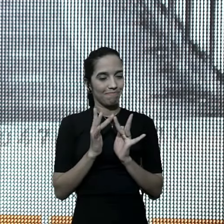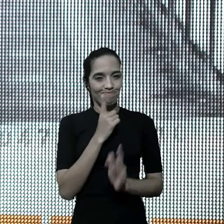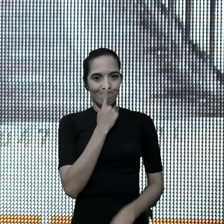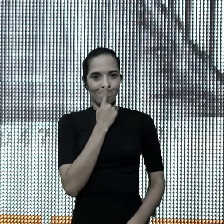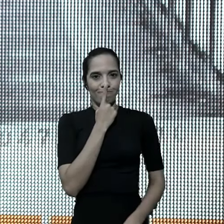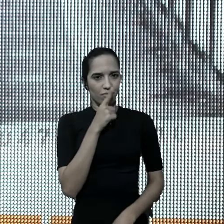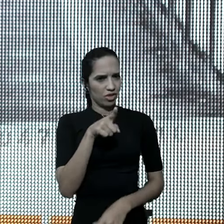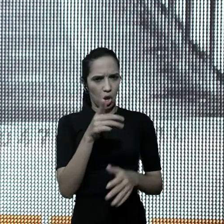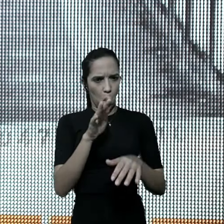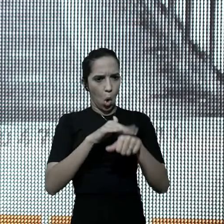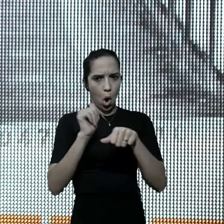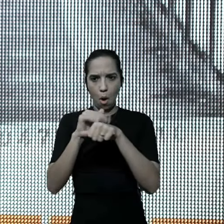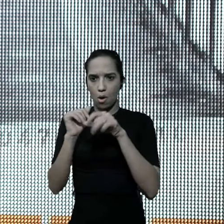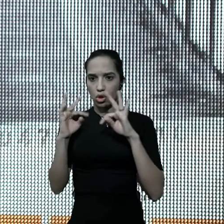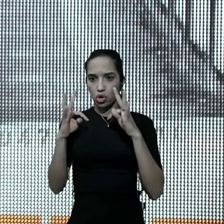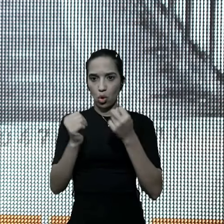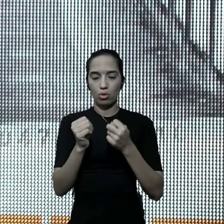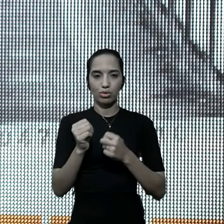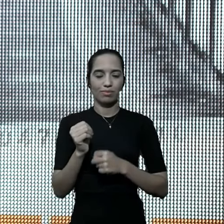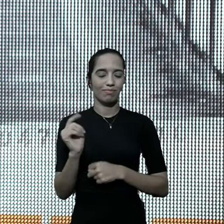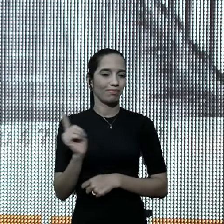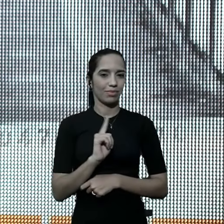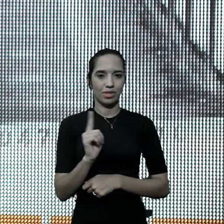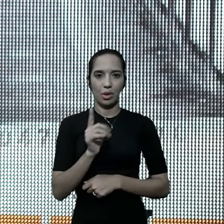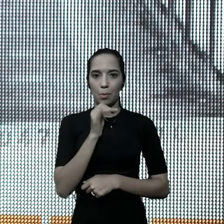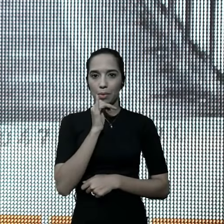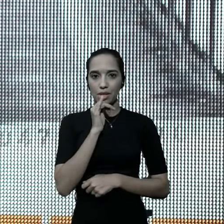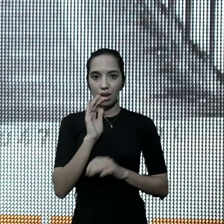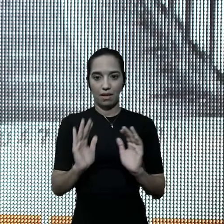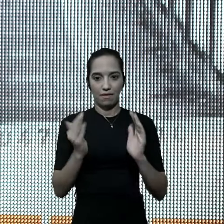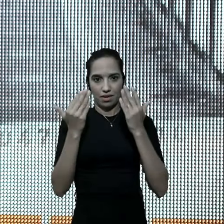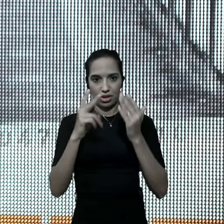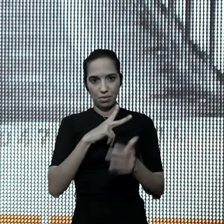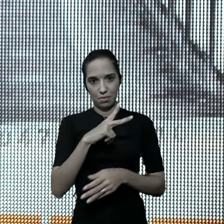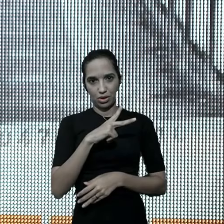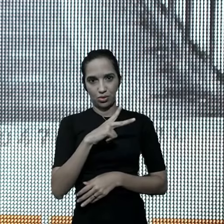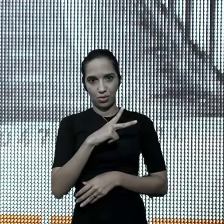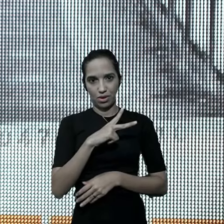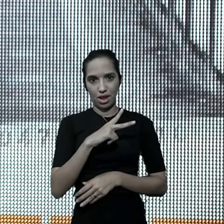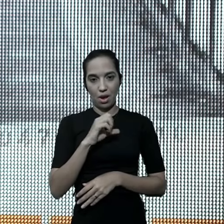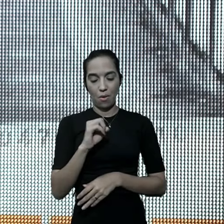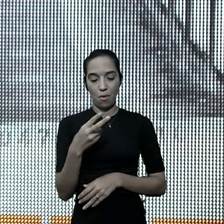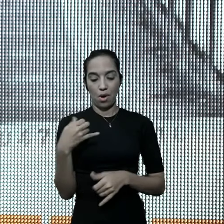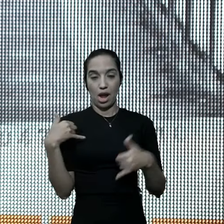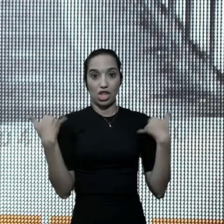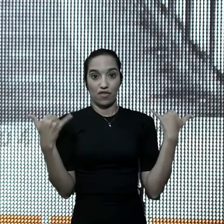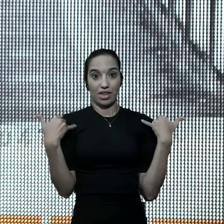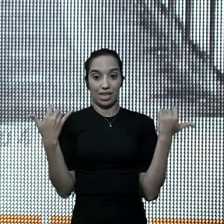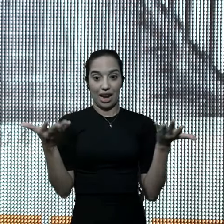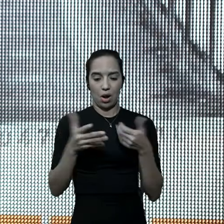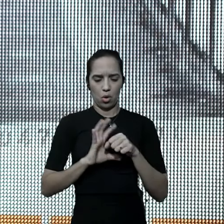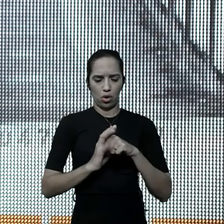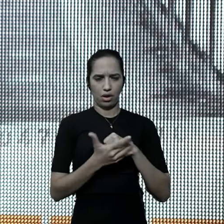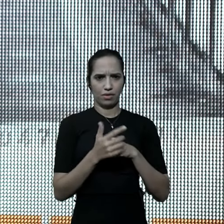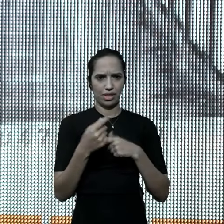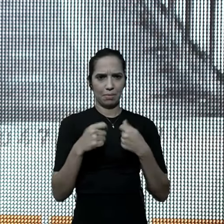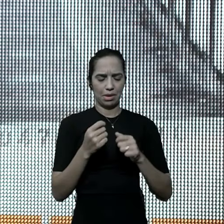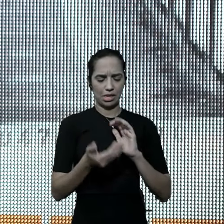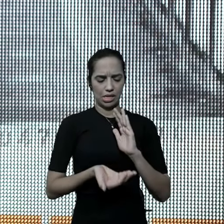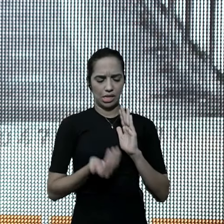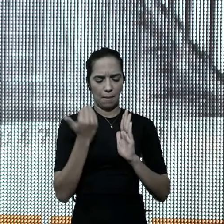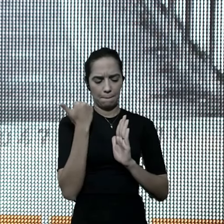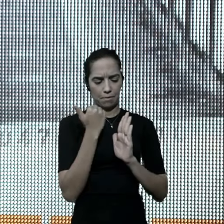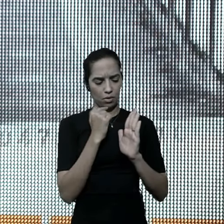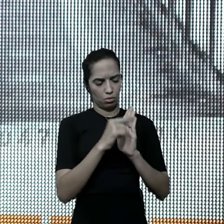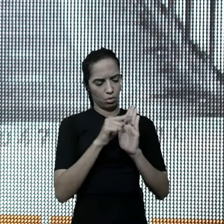e íntimos, você não convida, todo mundo, para as festas, privativas, para os aniversários, na época da pandemia, quando você precisa, cortar a sua